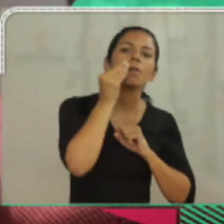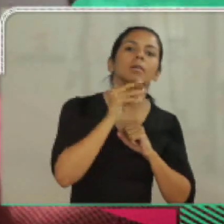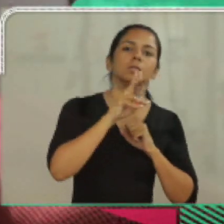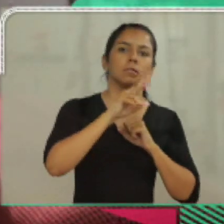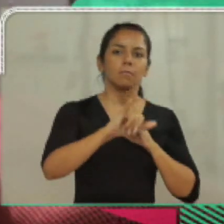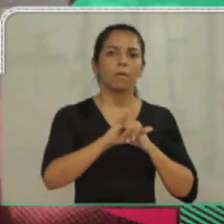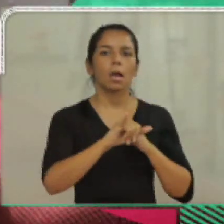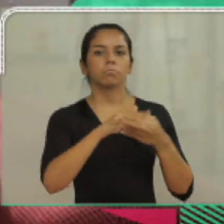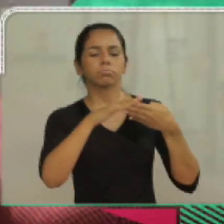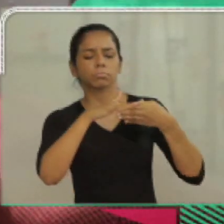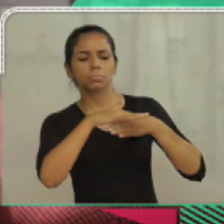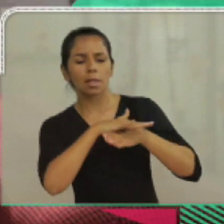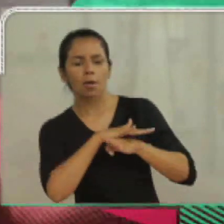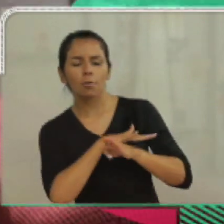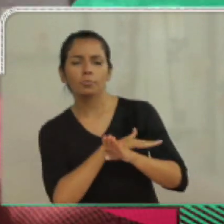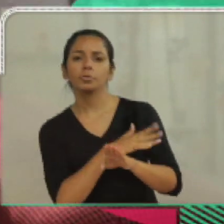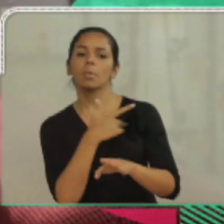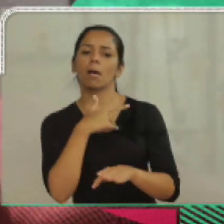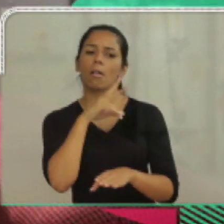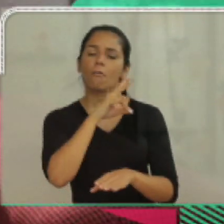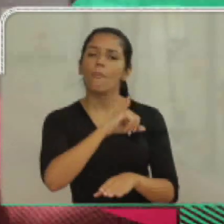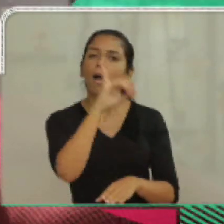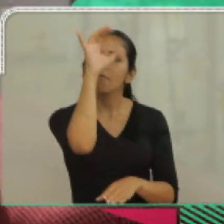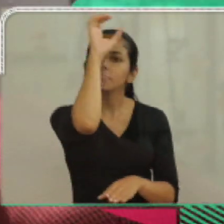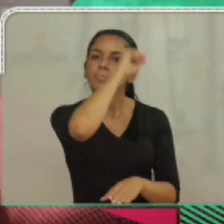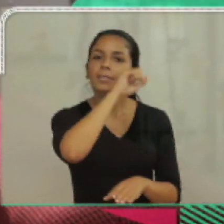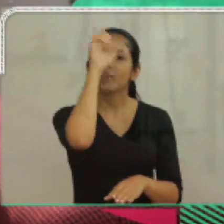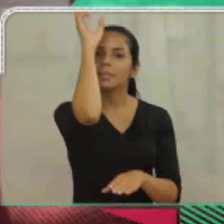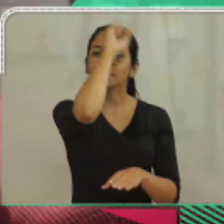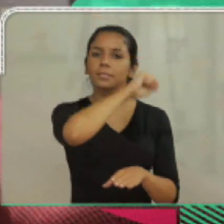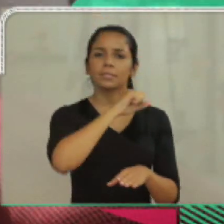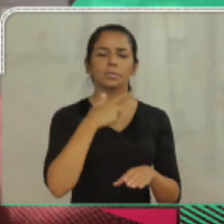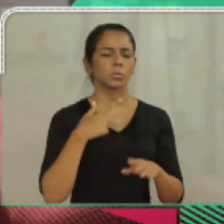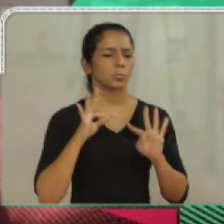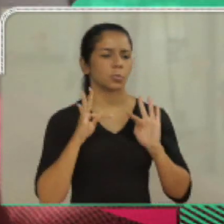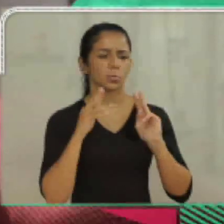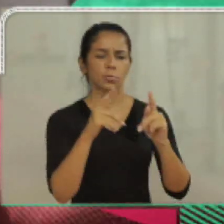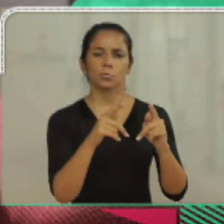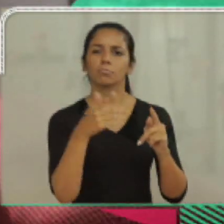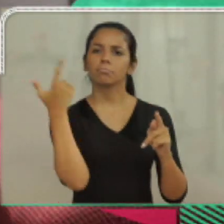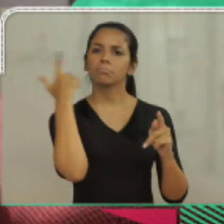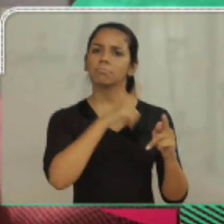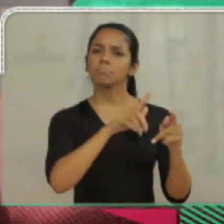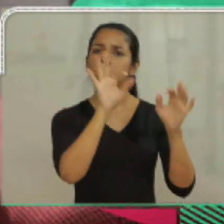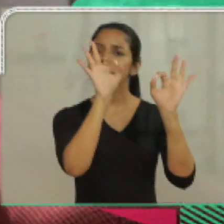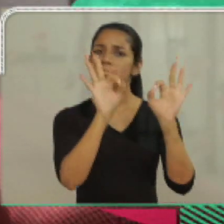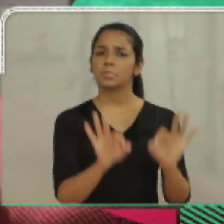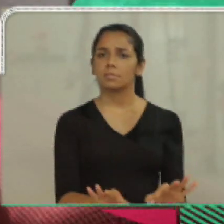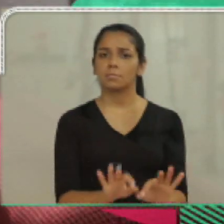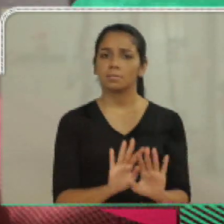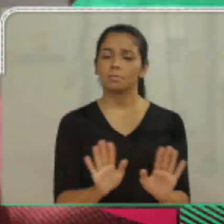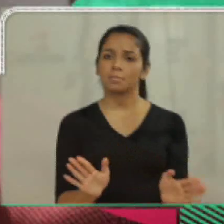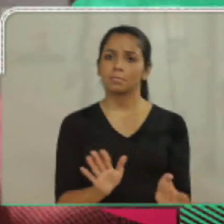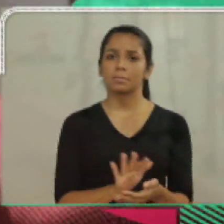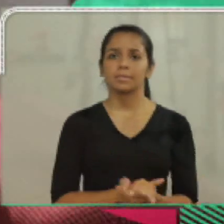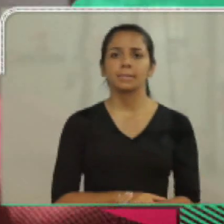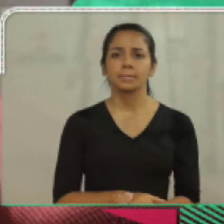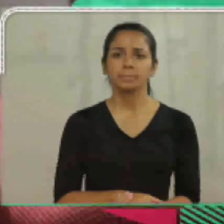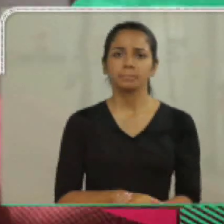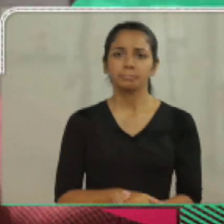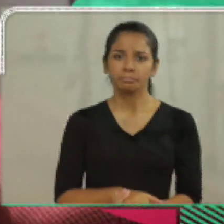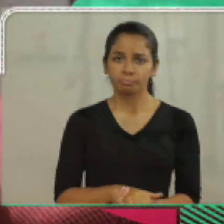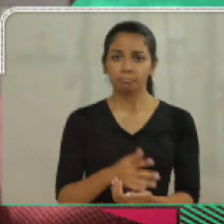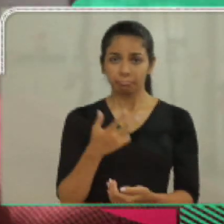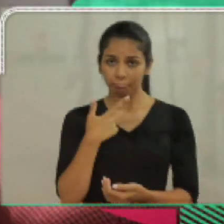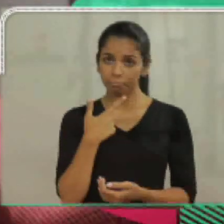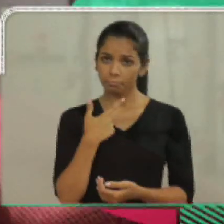Mas, com o tempo, a gente vai adquirindo experiência, a gente vai acostumando e a